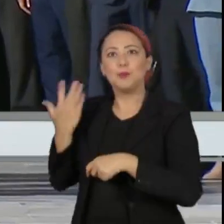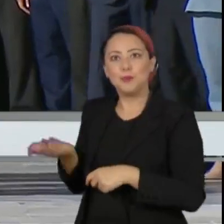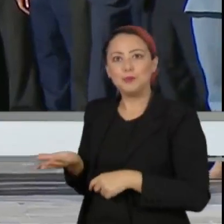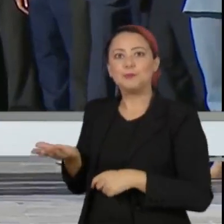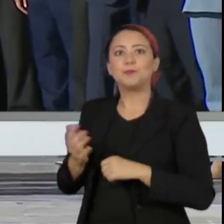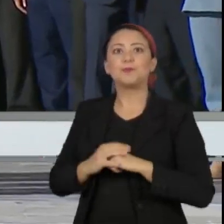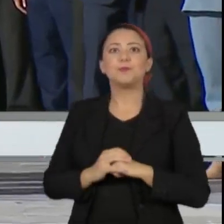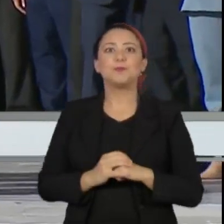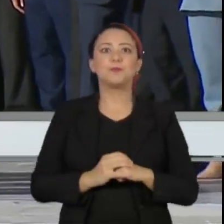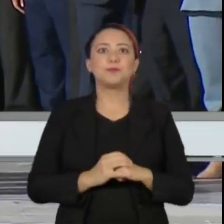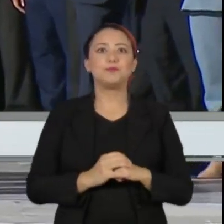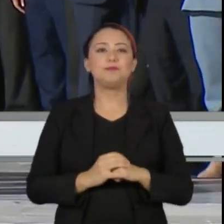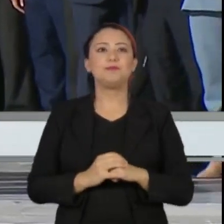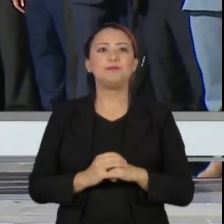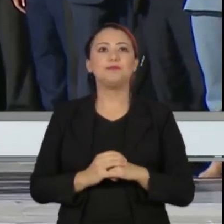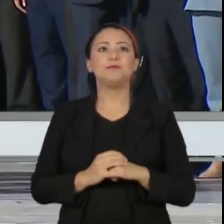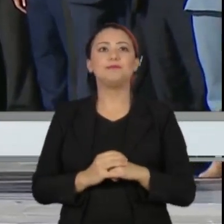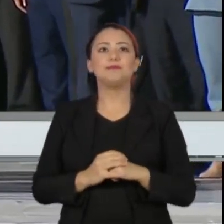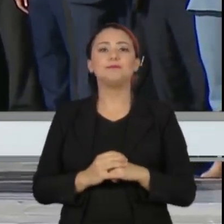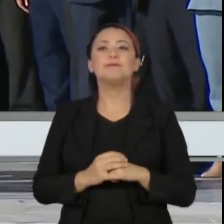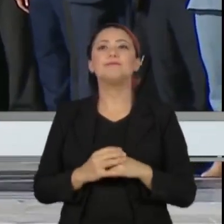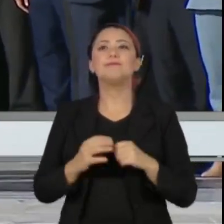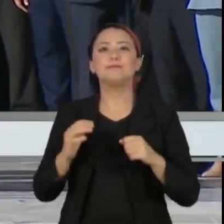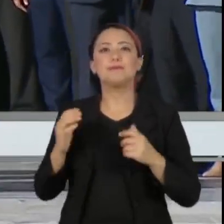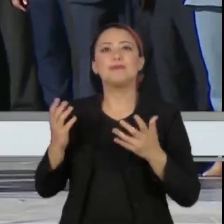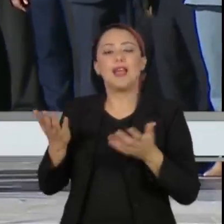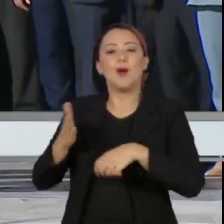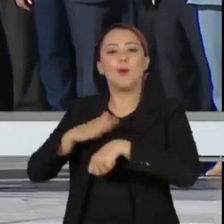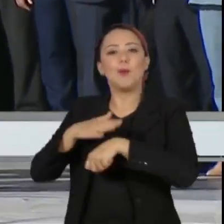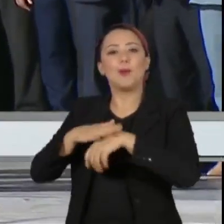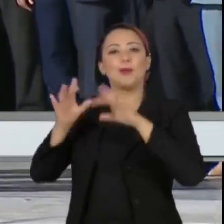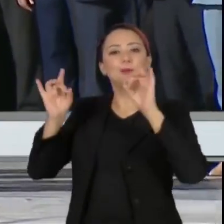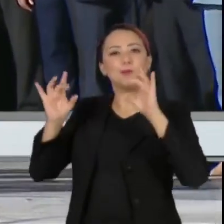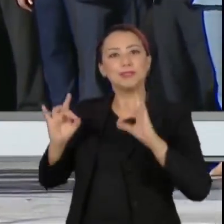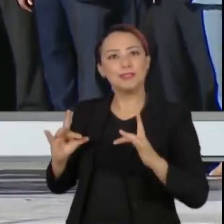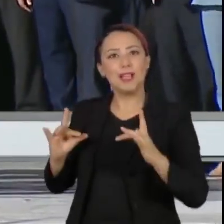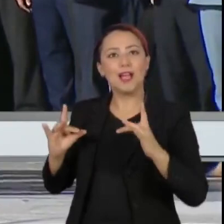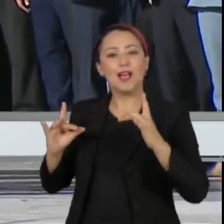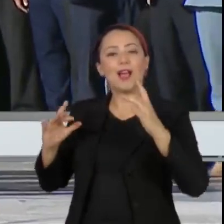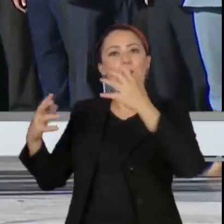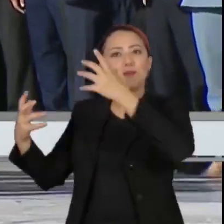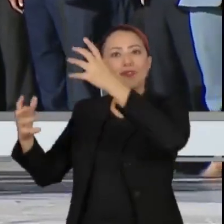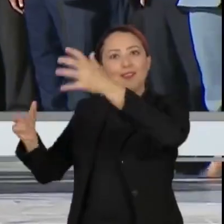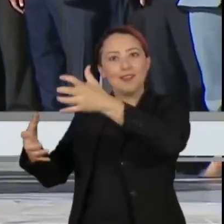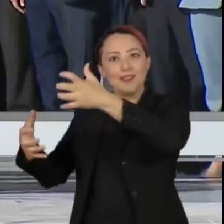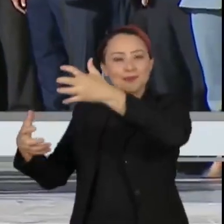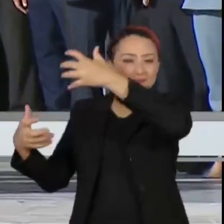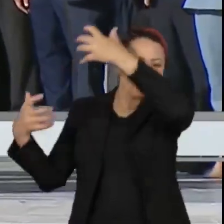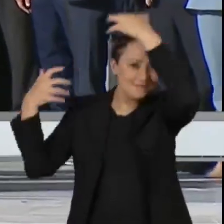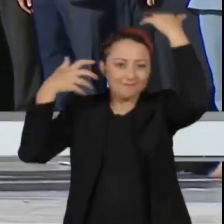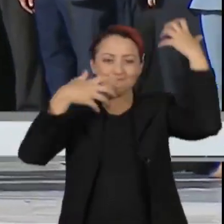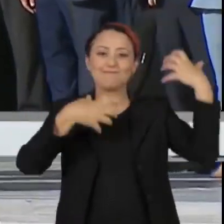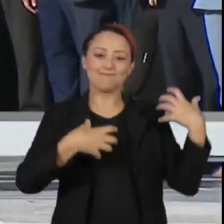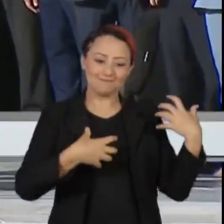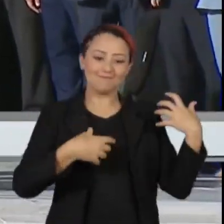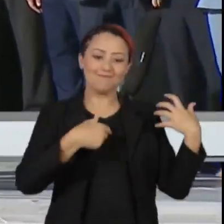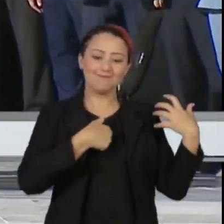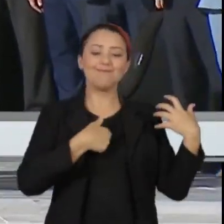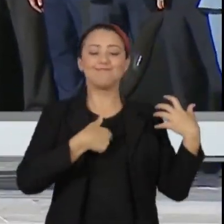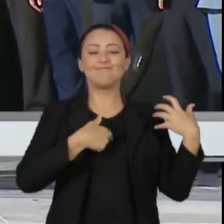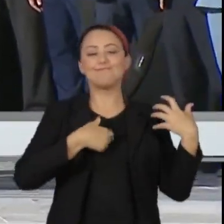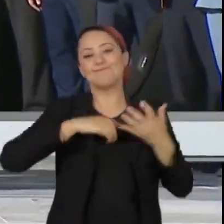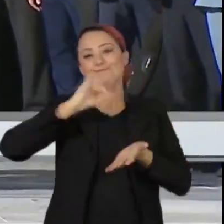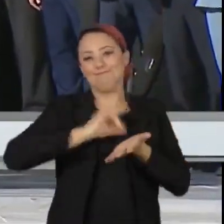que se dá a transmissão da faixa presidencial justamente